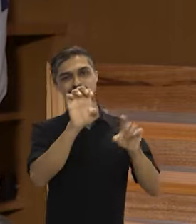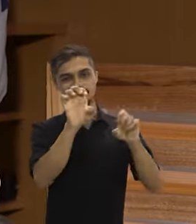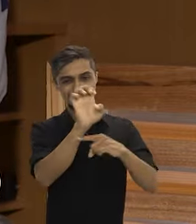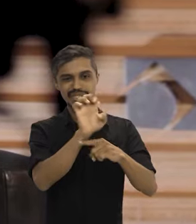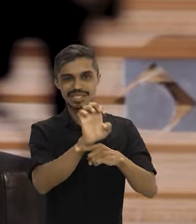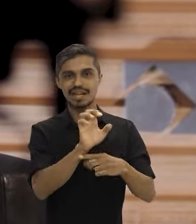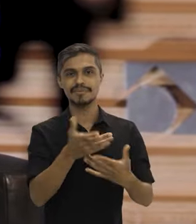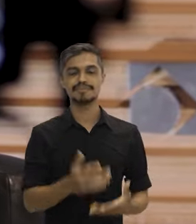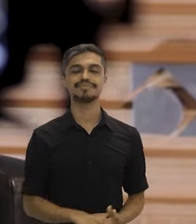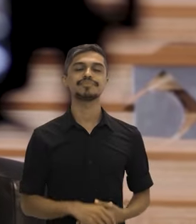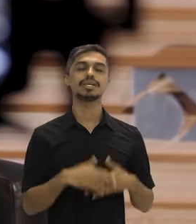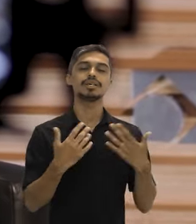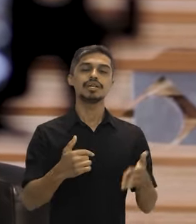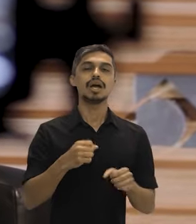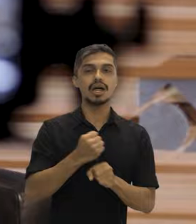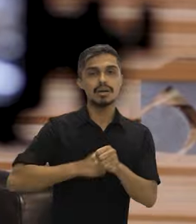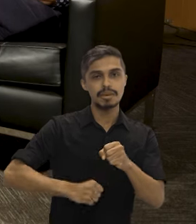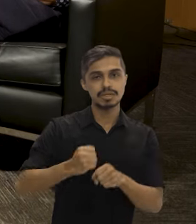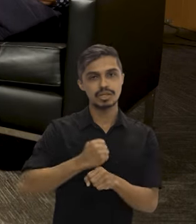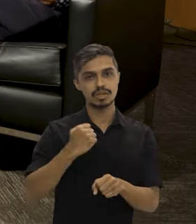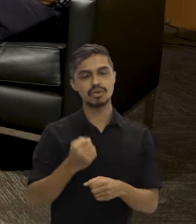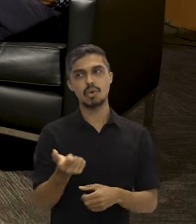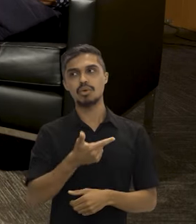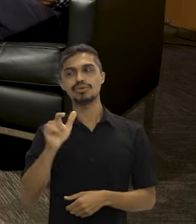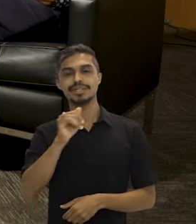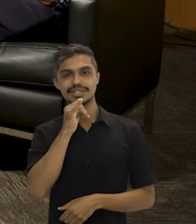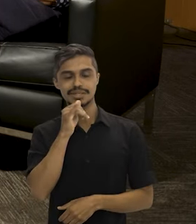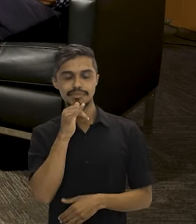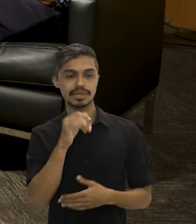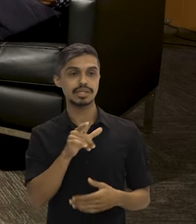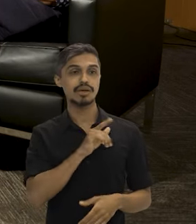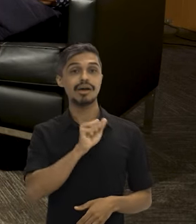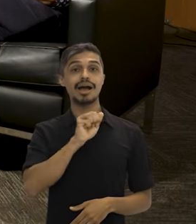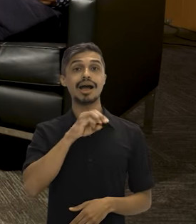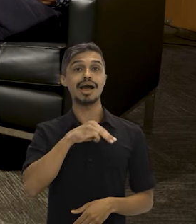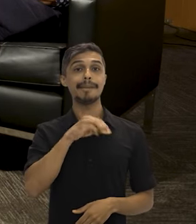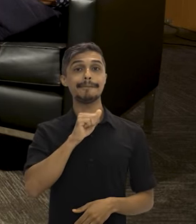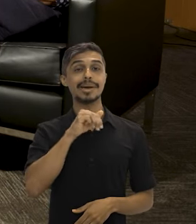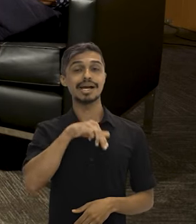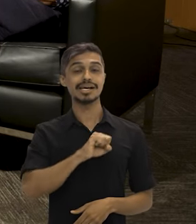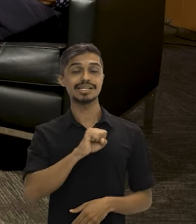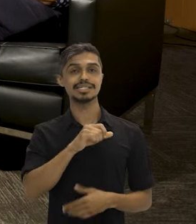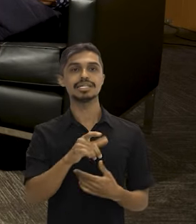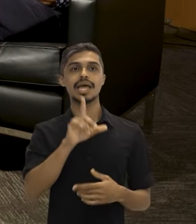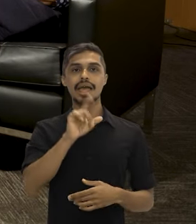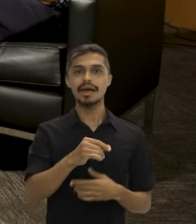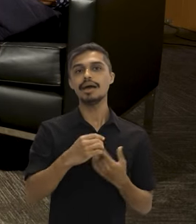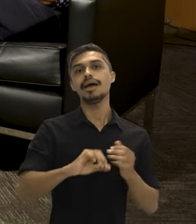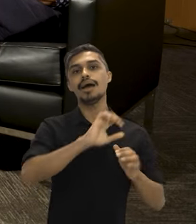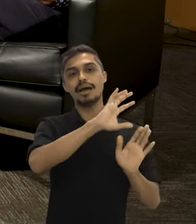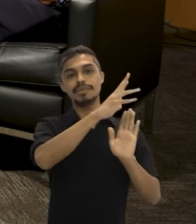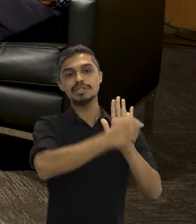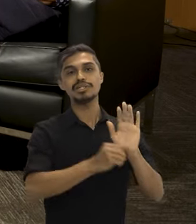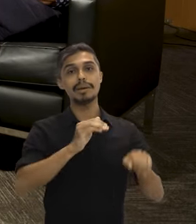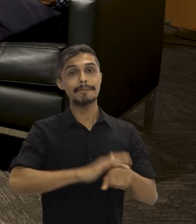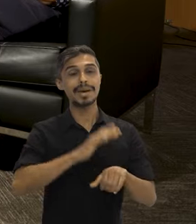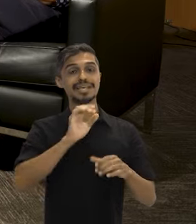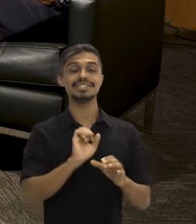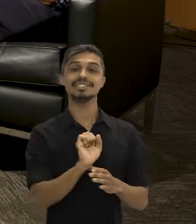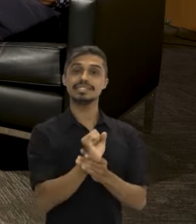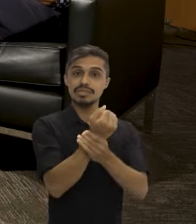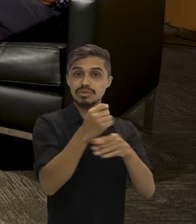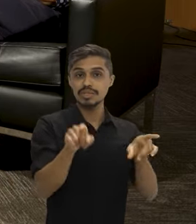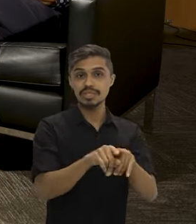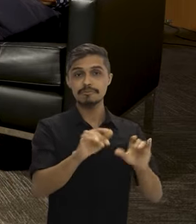Um dos projetos que nós aprovamos no ano passado, pegando aí outro exemplo, foi o AMAS, que é a Amazônia mais segura e